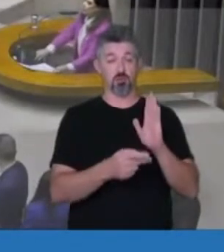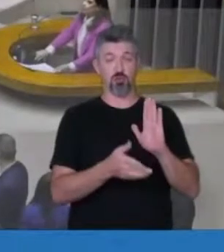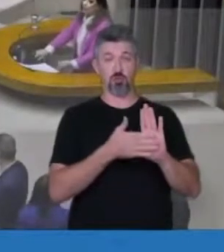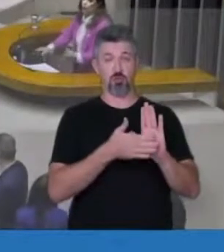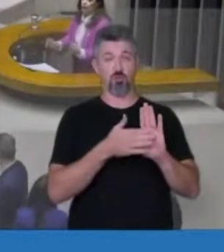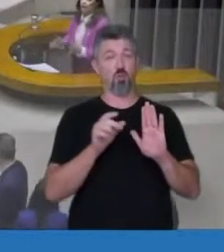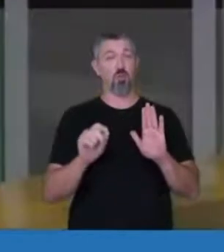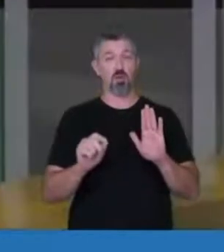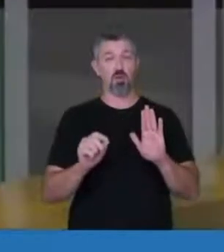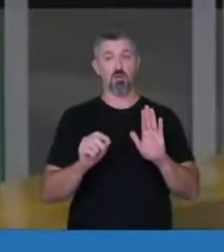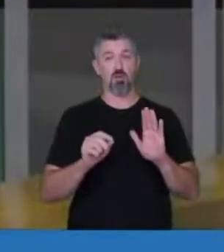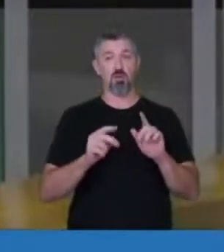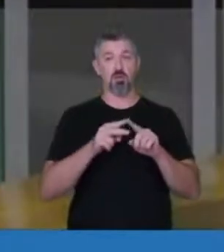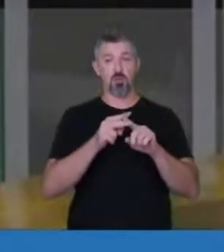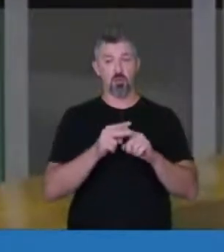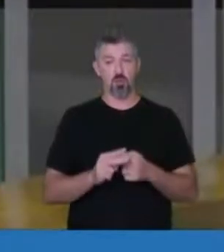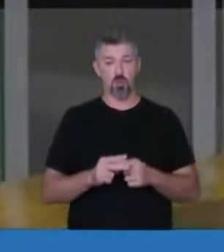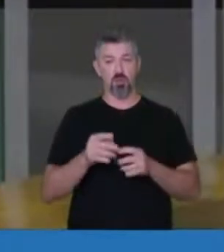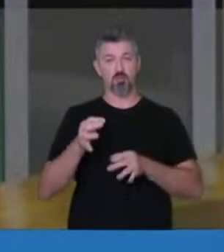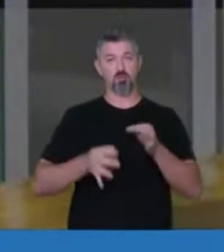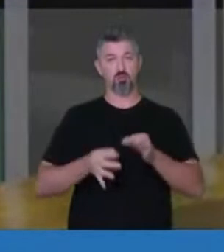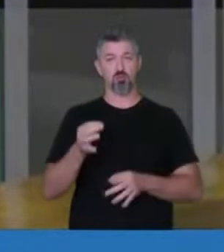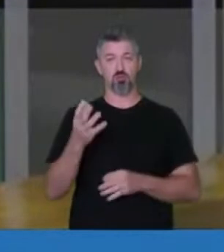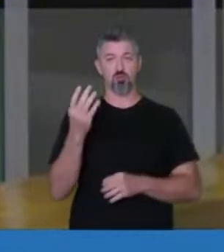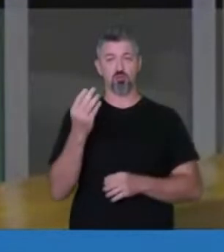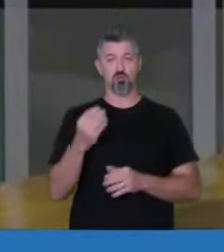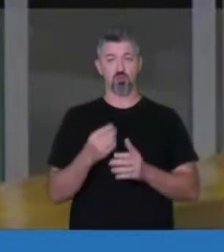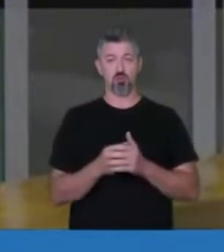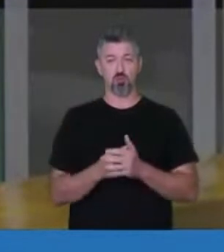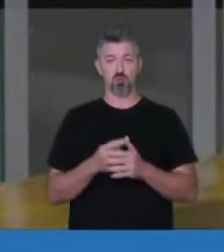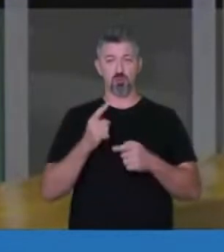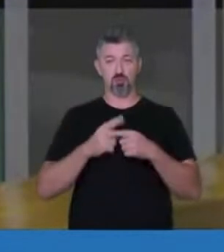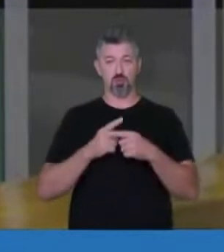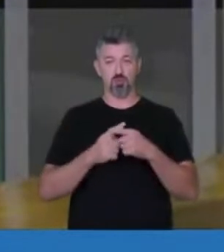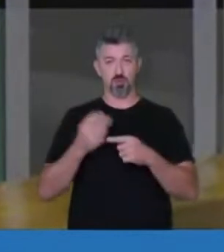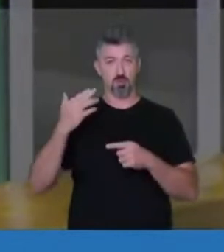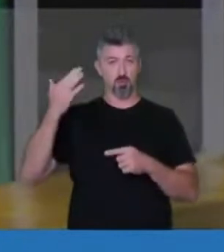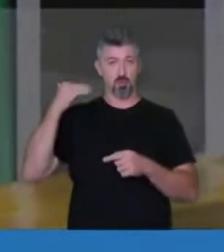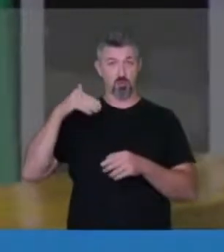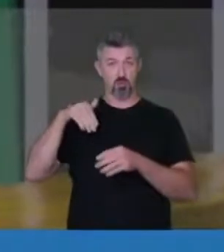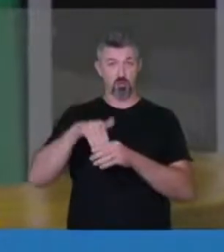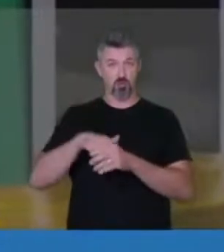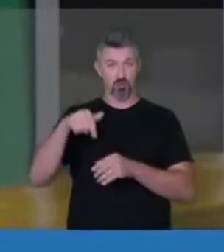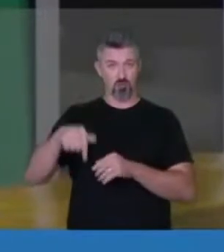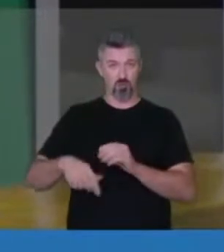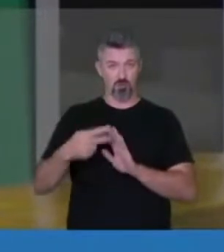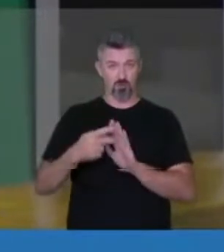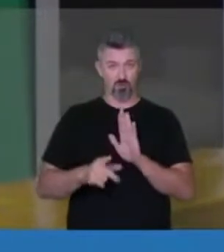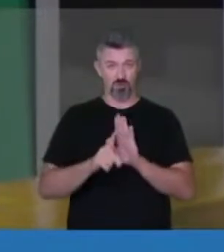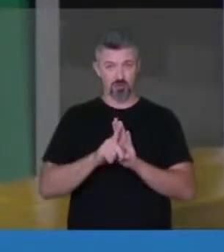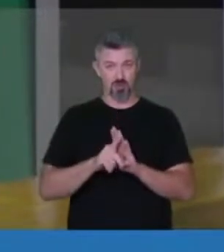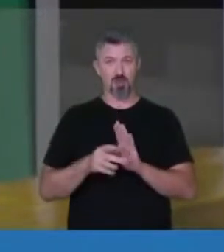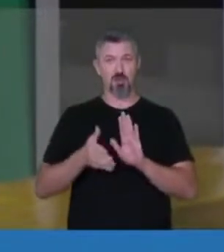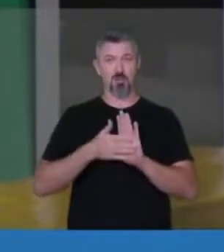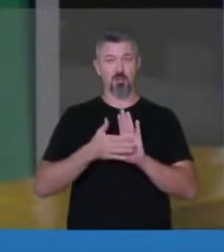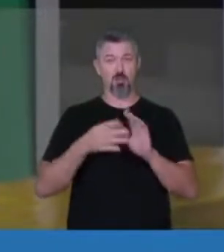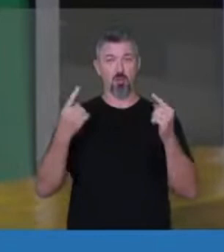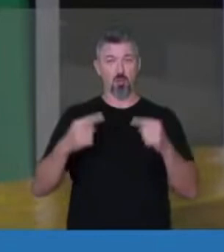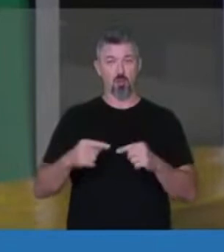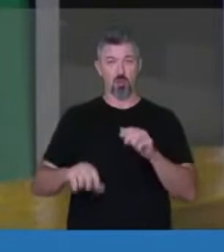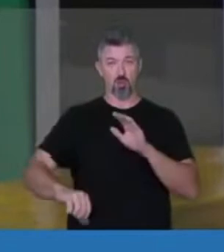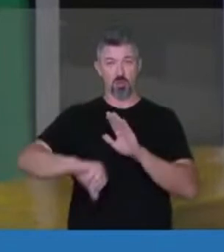faz uma correção muito justa, porque quando foi votado nessa casa, deputada Maria do Rosário, o pacote anticrime,